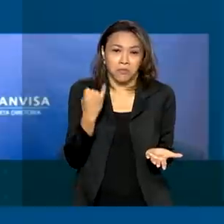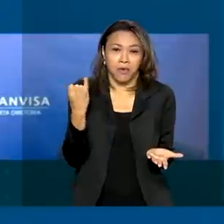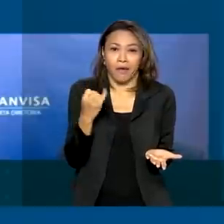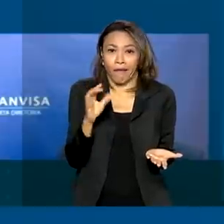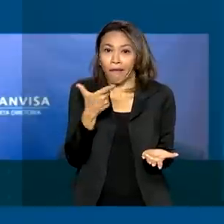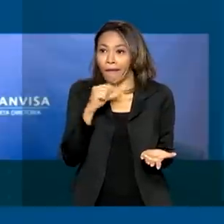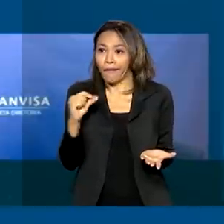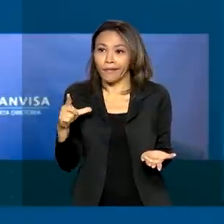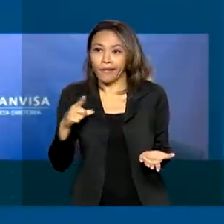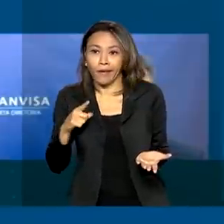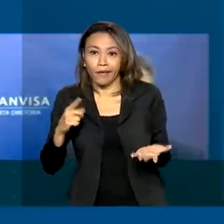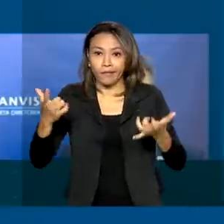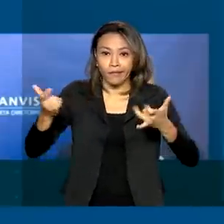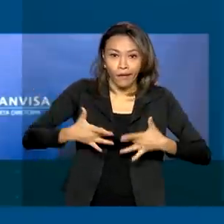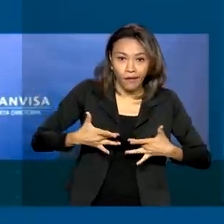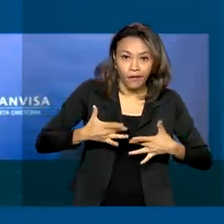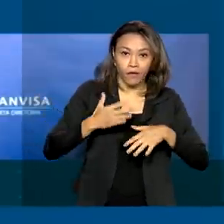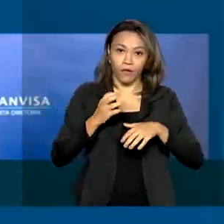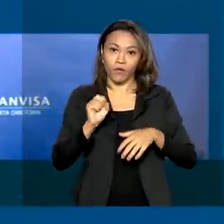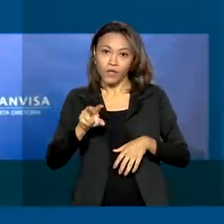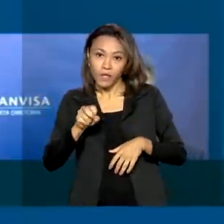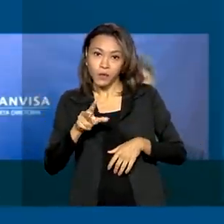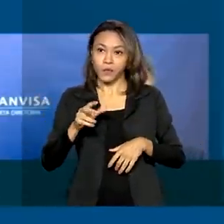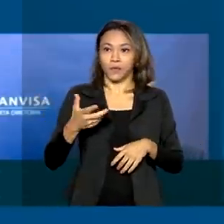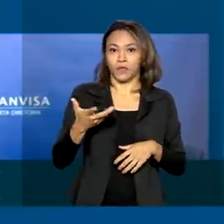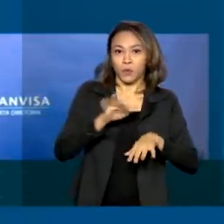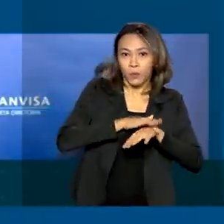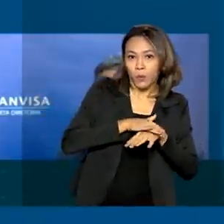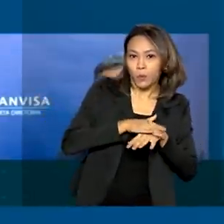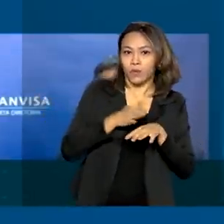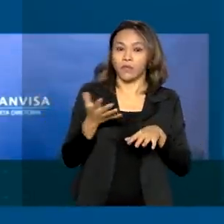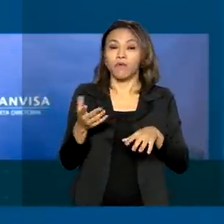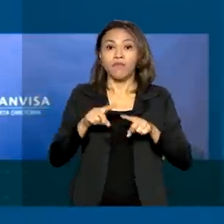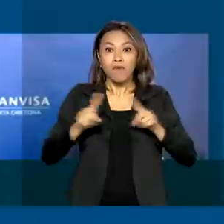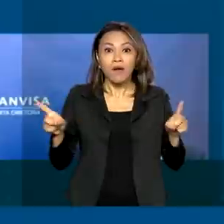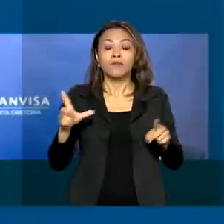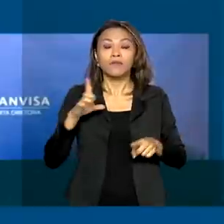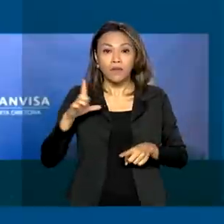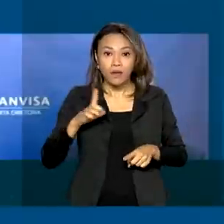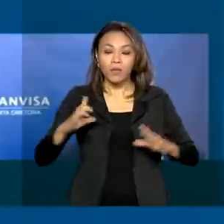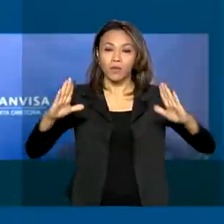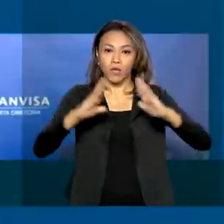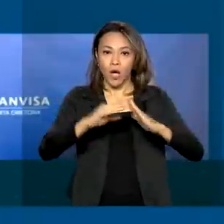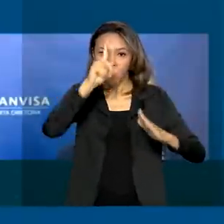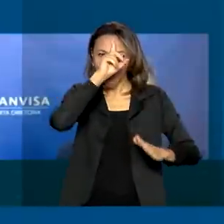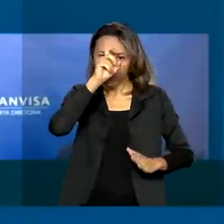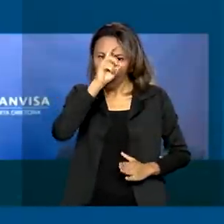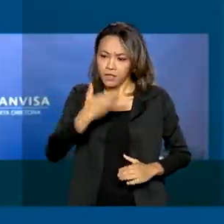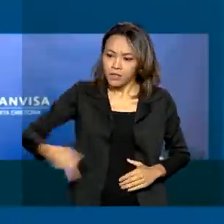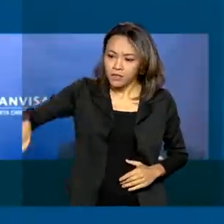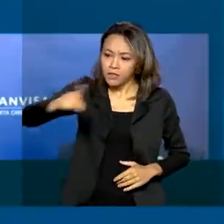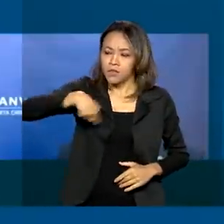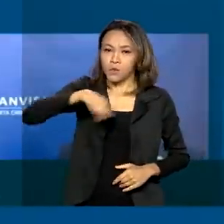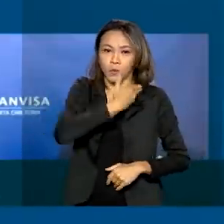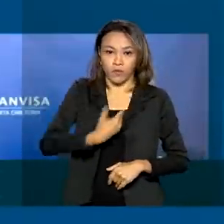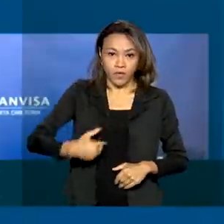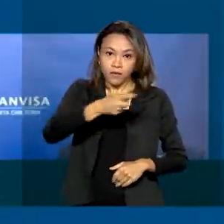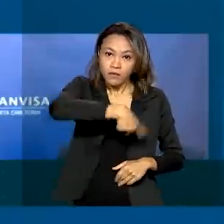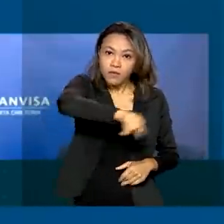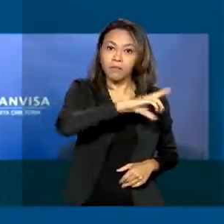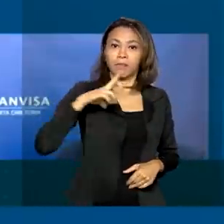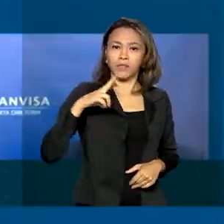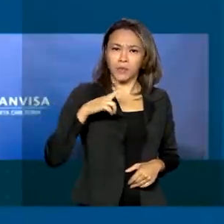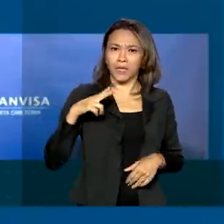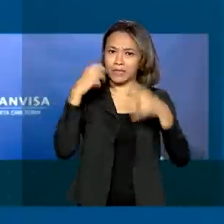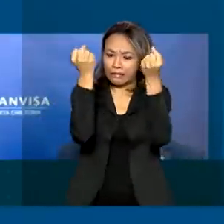COVID-19. Nós temos uma rede pública e particular de saúde sobrecarregada e seguramente